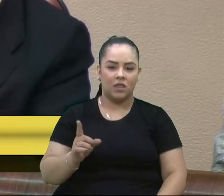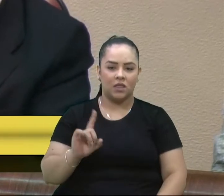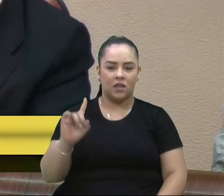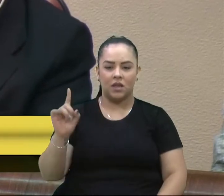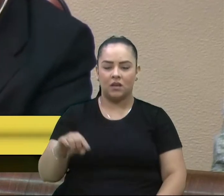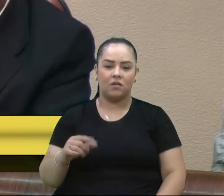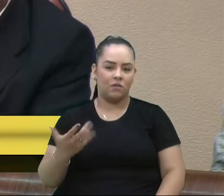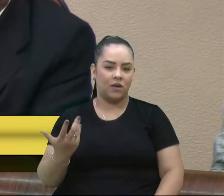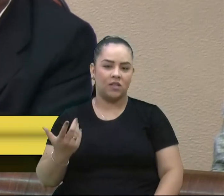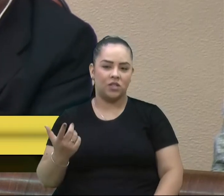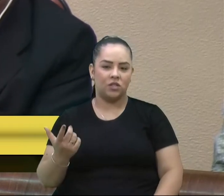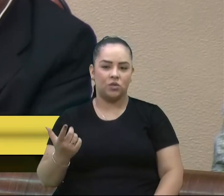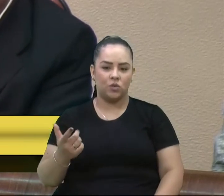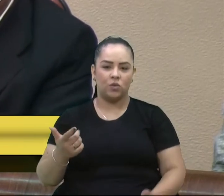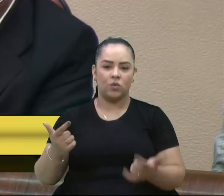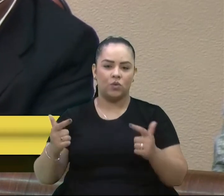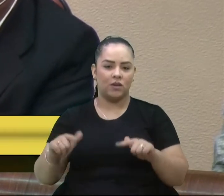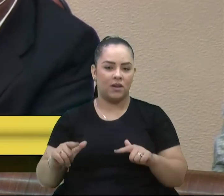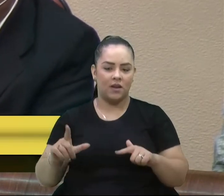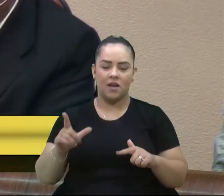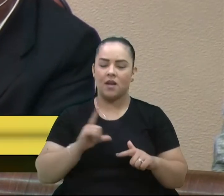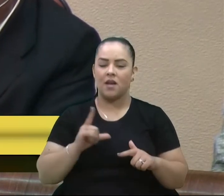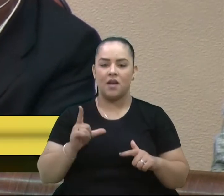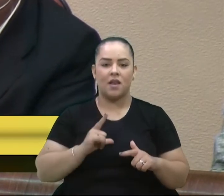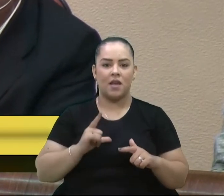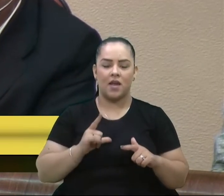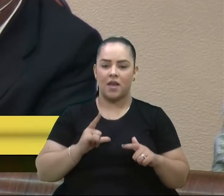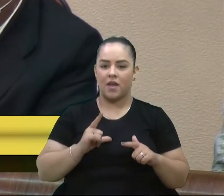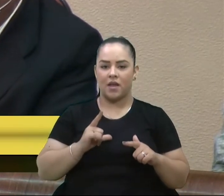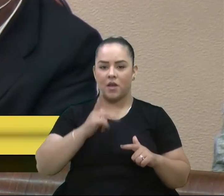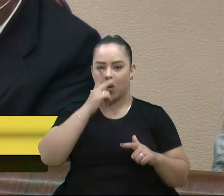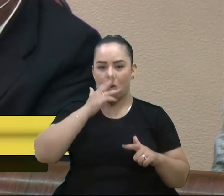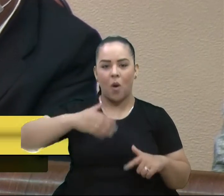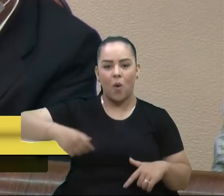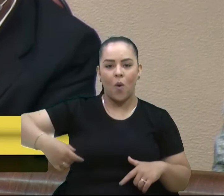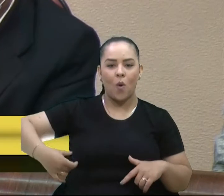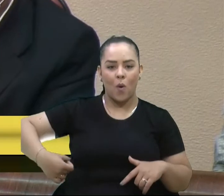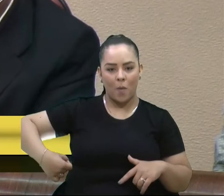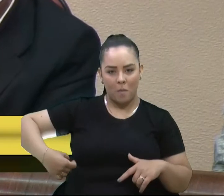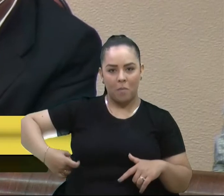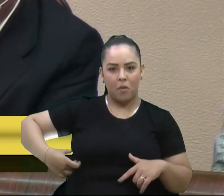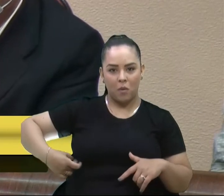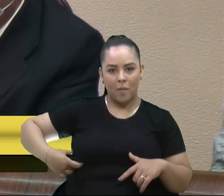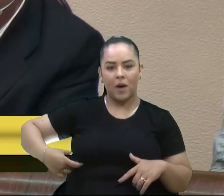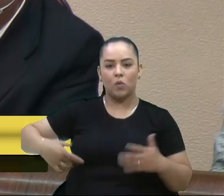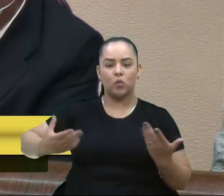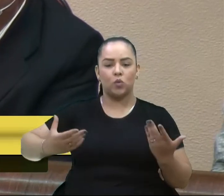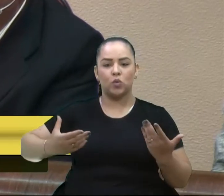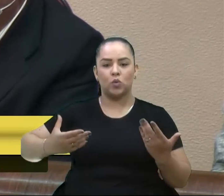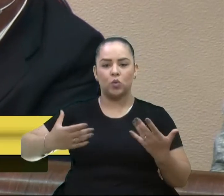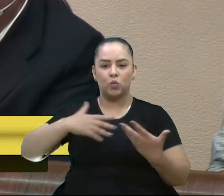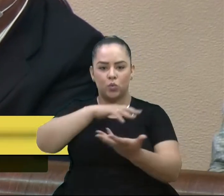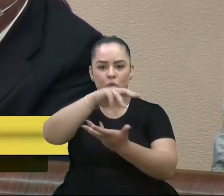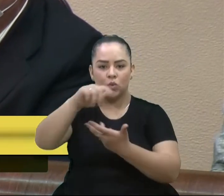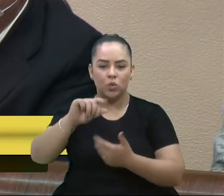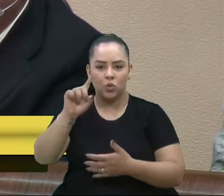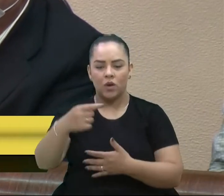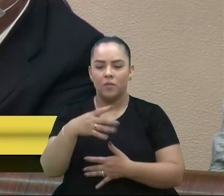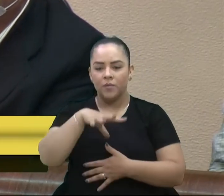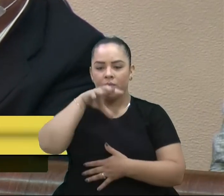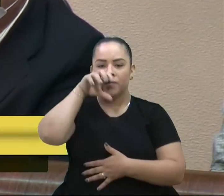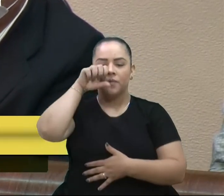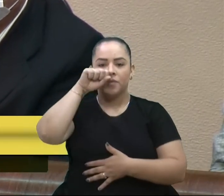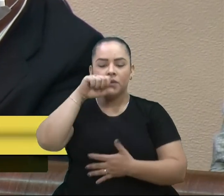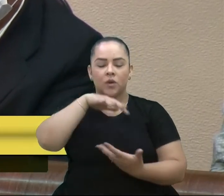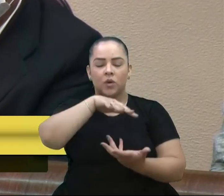ser pulmão do mundo, é que é o equilíbrio, é o oxigênio do mundo, seria ainda,